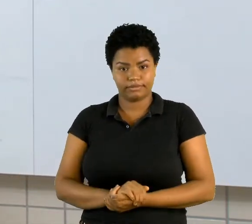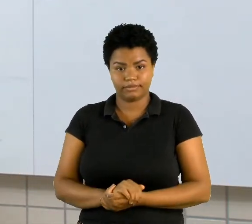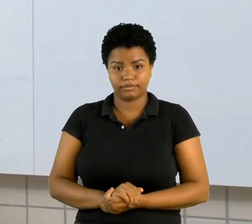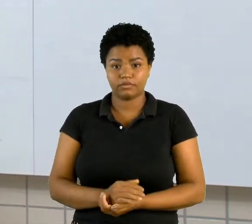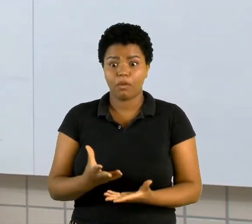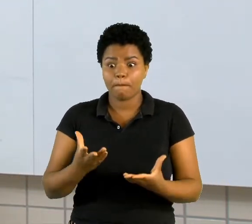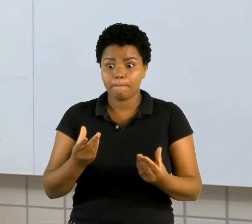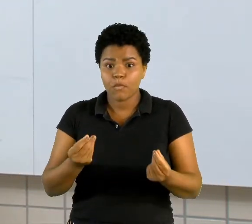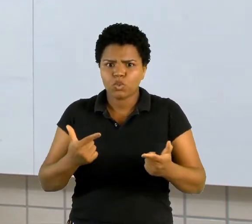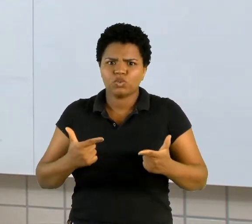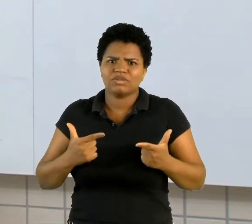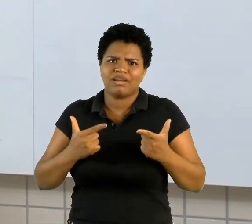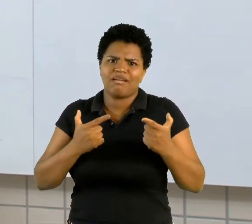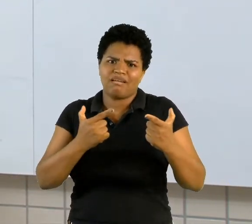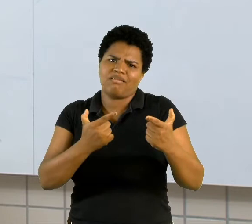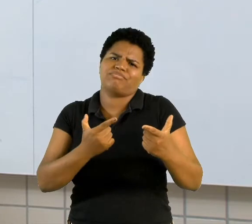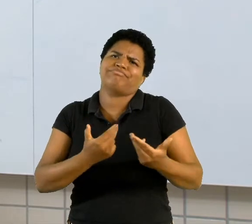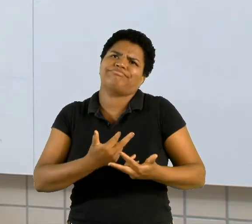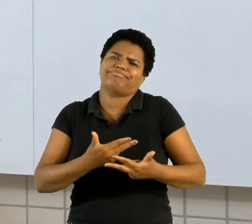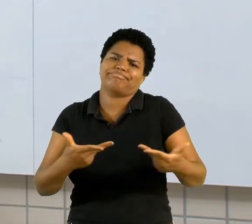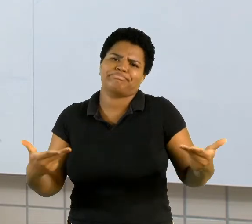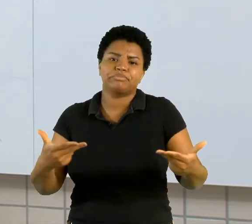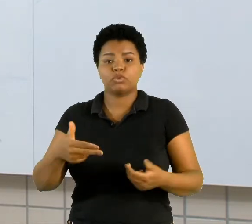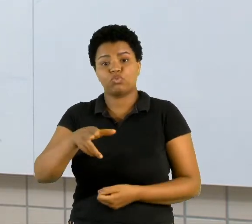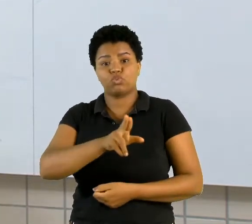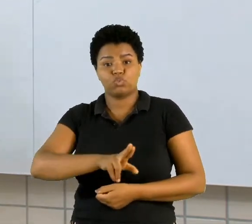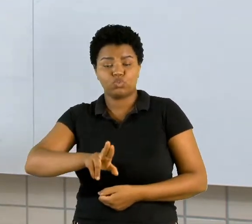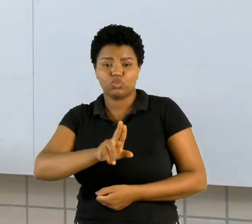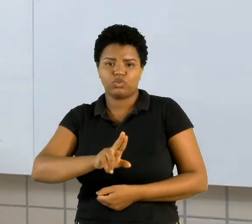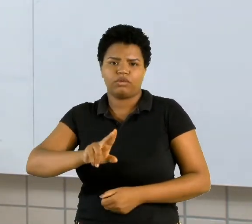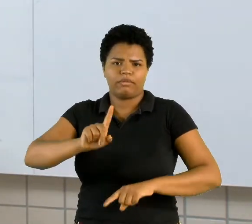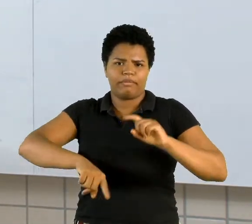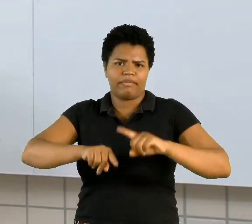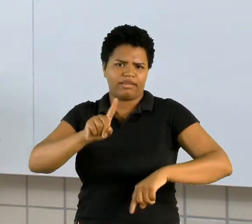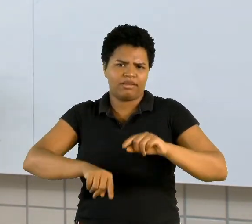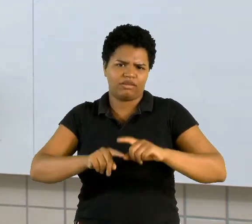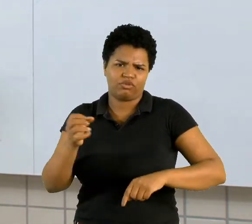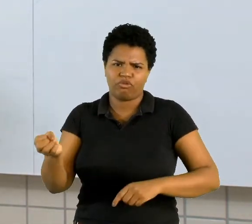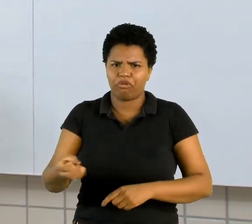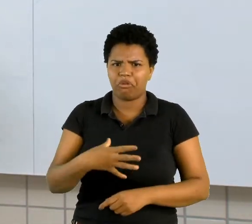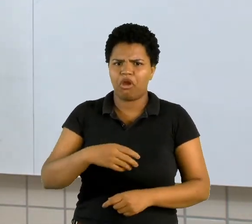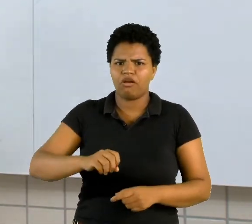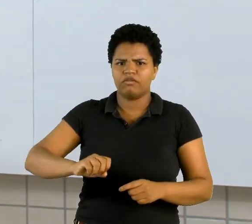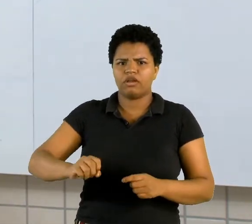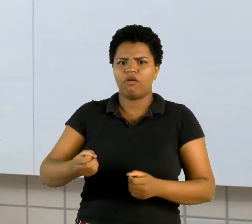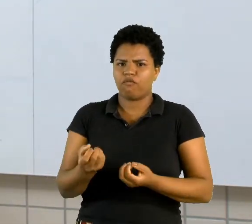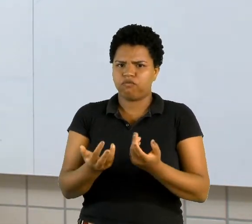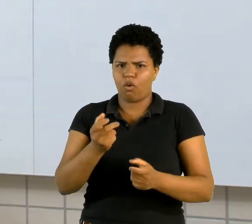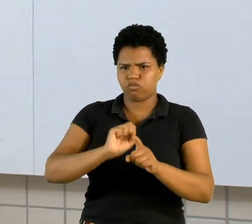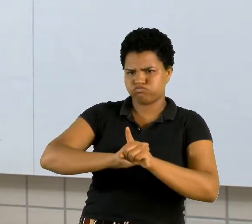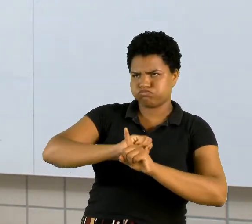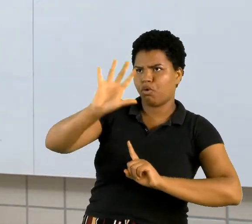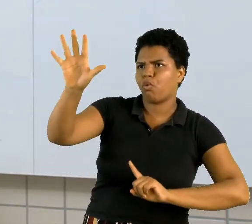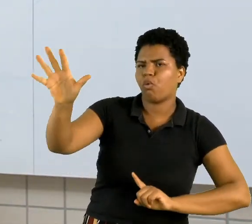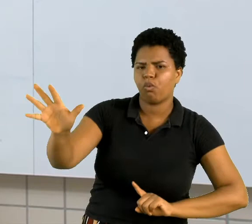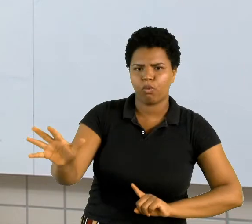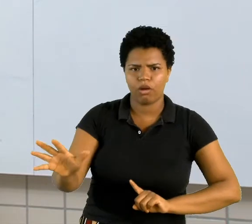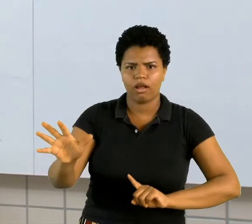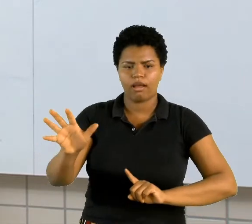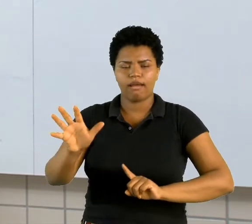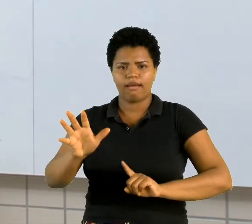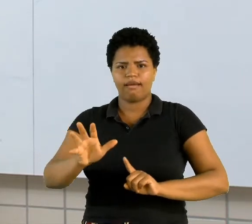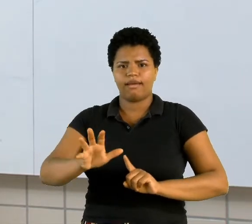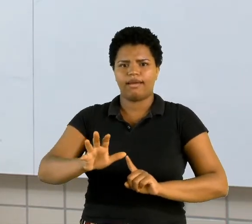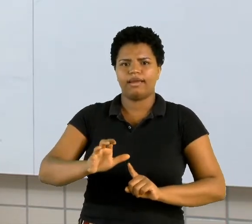armas e uso de ferramentas ferramentas novas, como lança-chamas, como lança-granadas, a implantação,